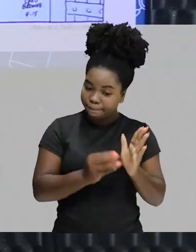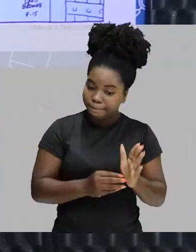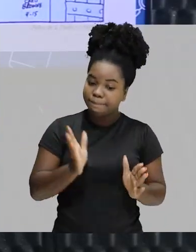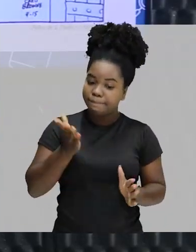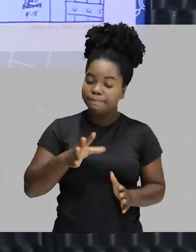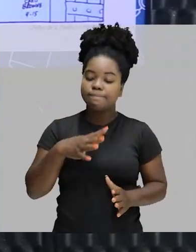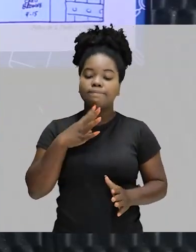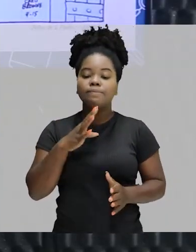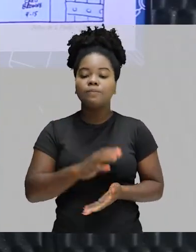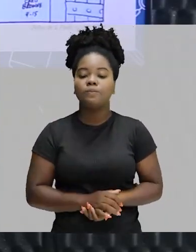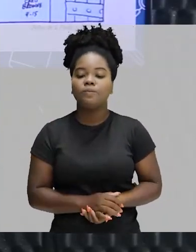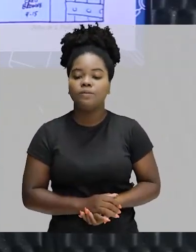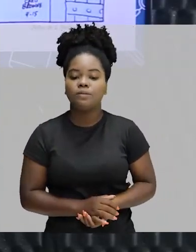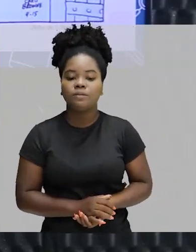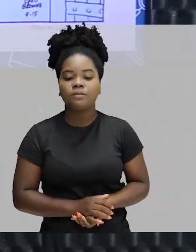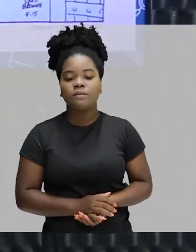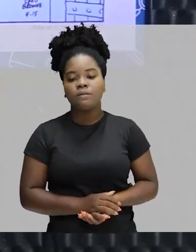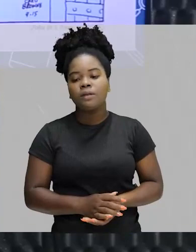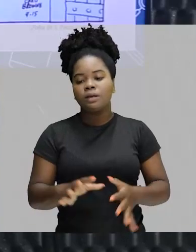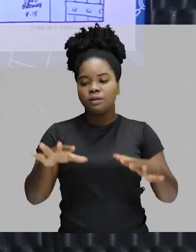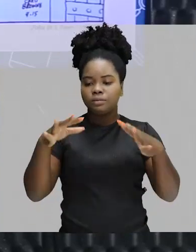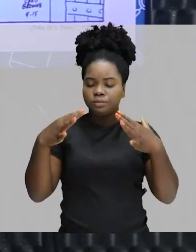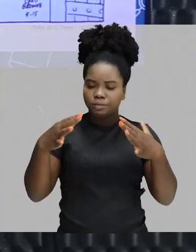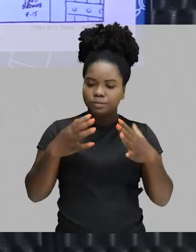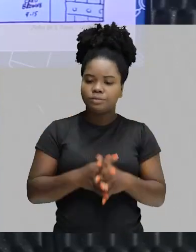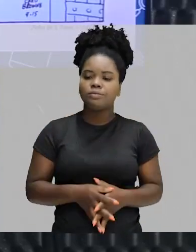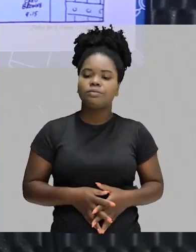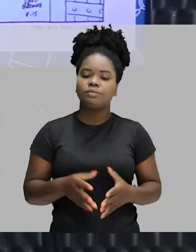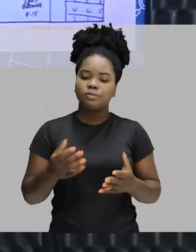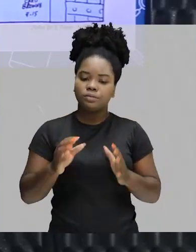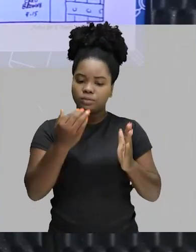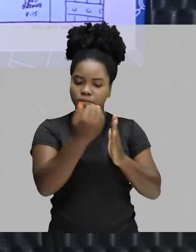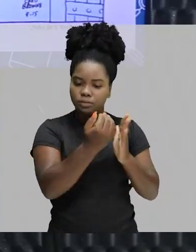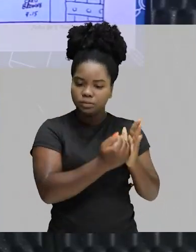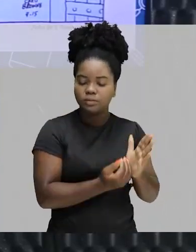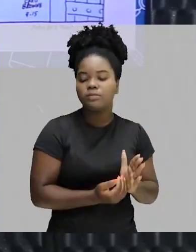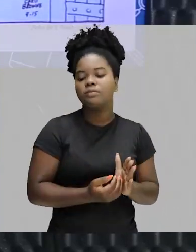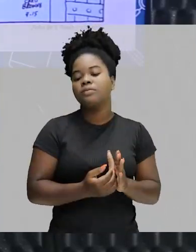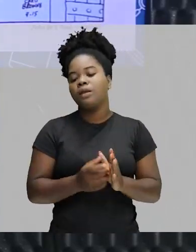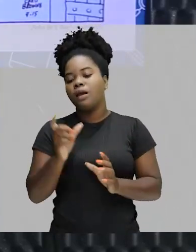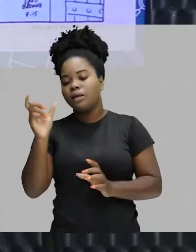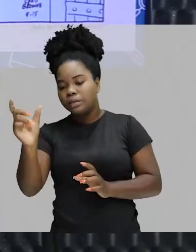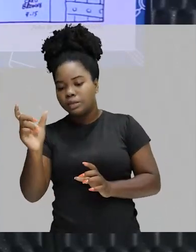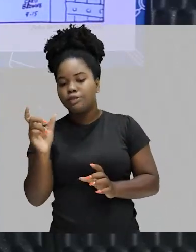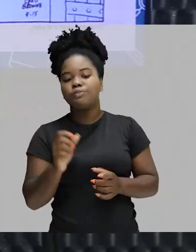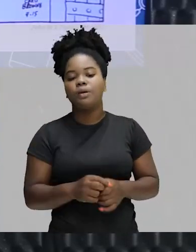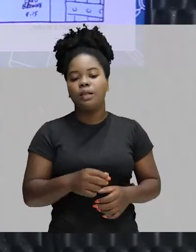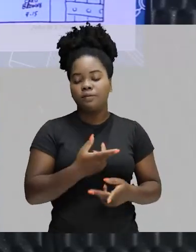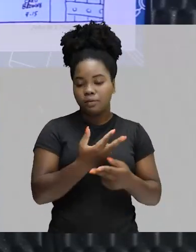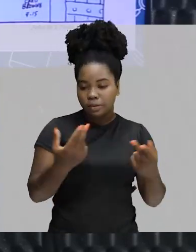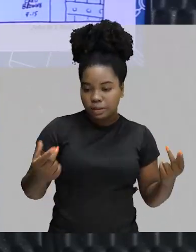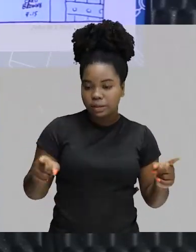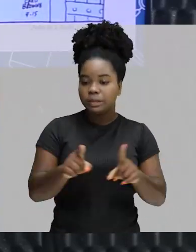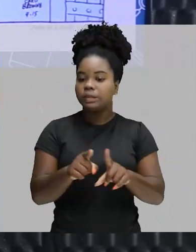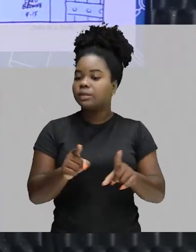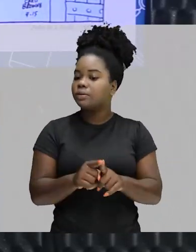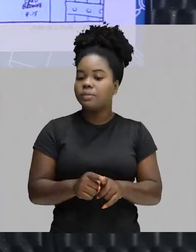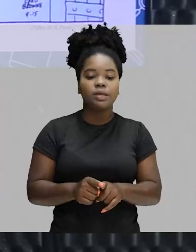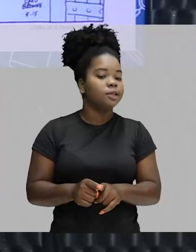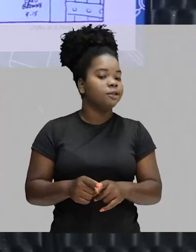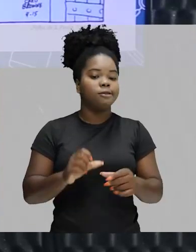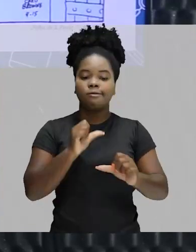já conheciam. Então, fiquem atentos aí às classes de palavras que são variáveis, às classes de palavras que são